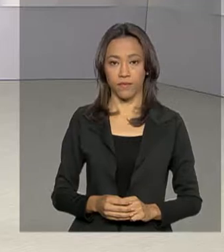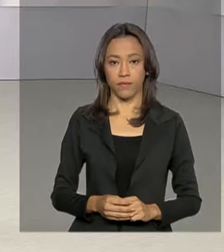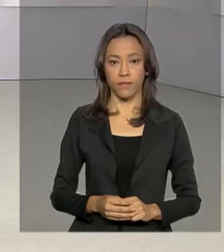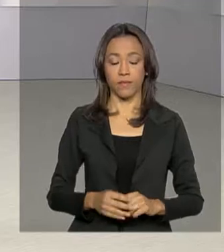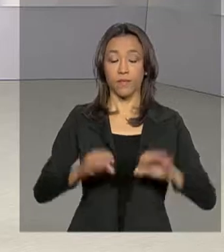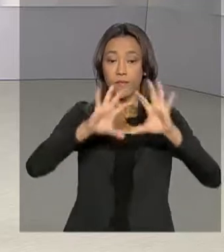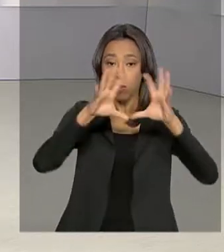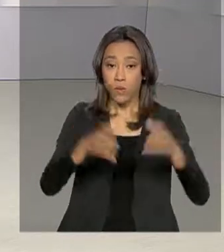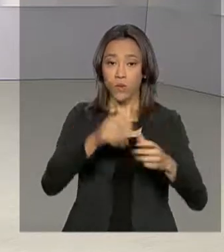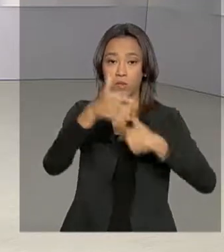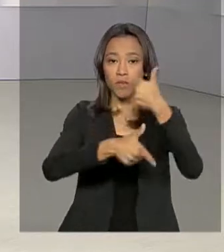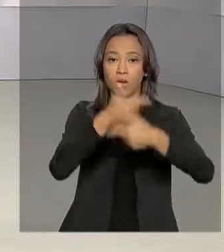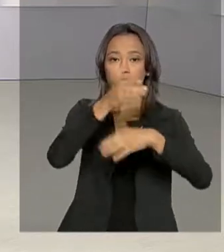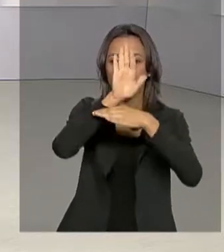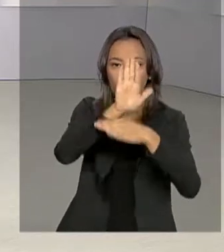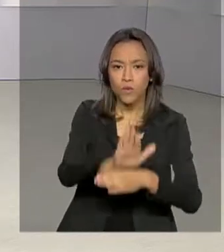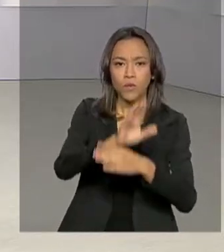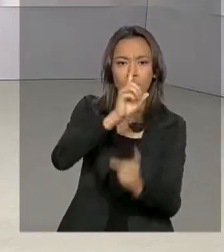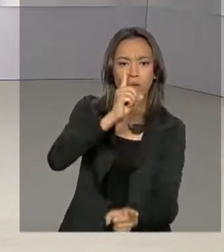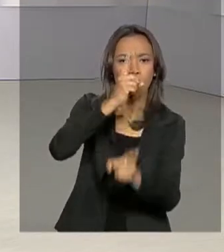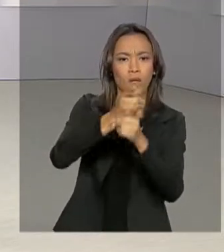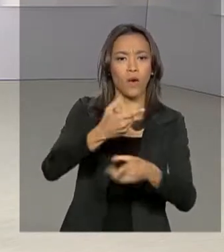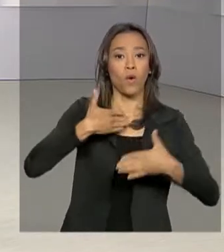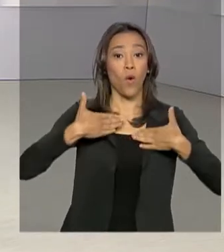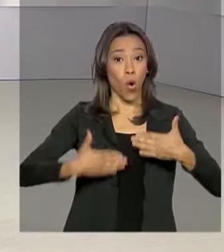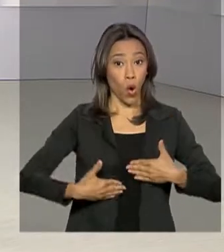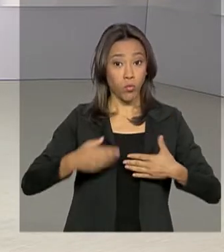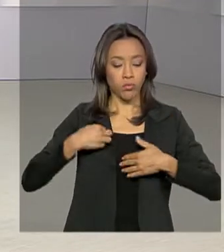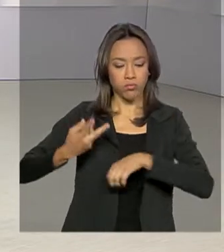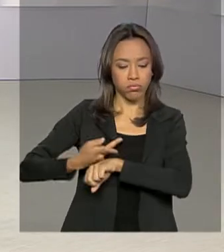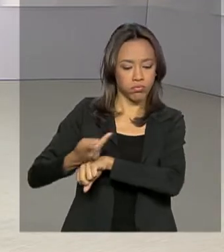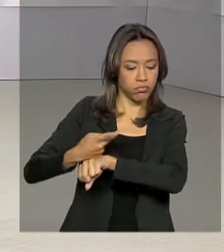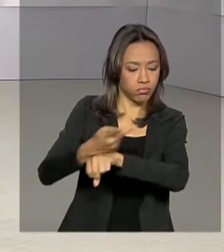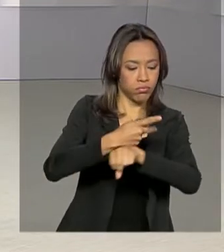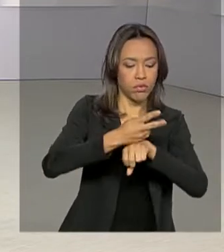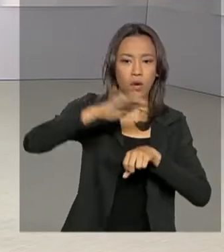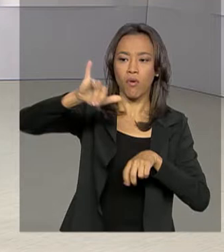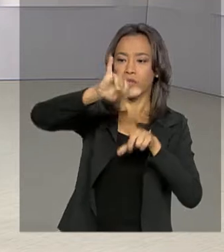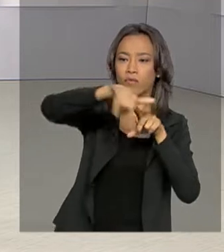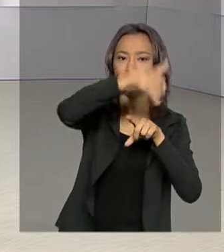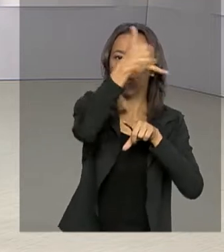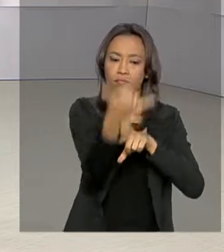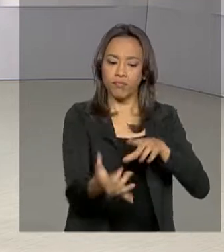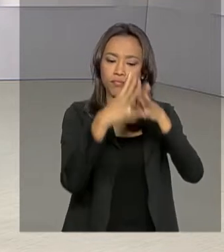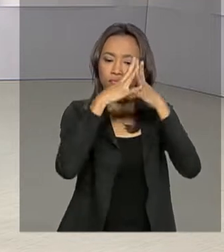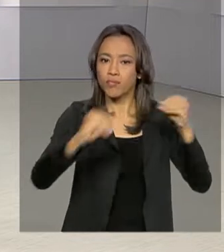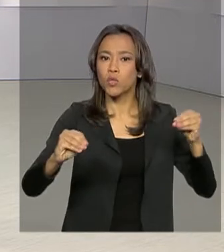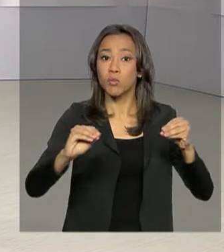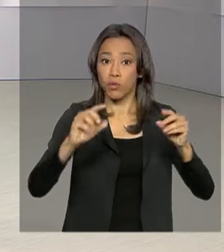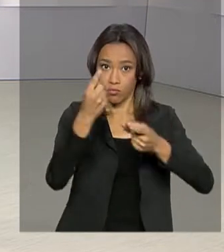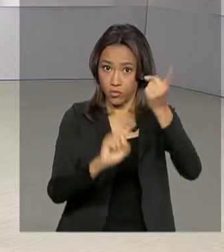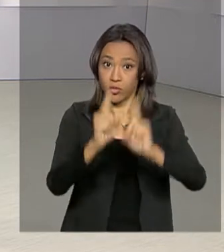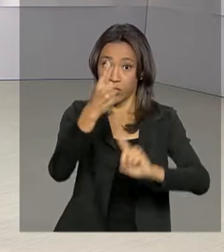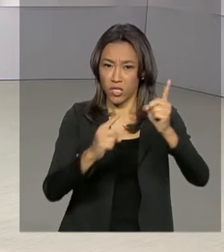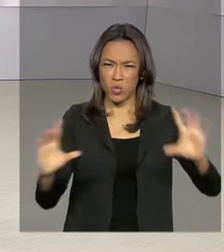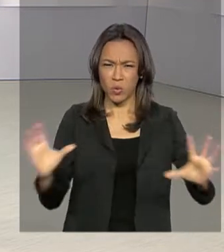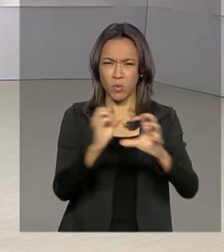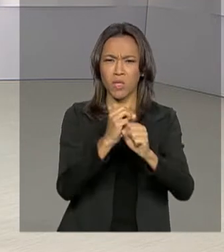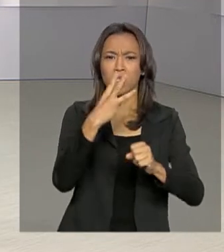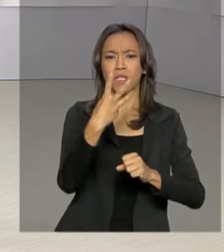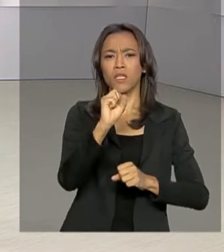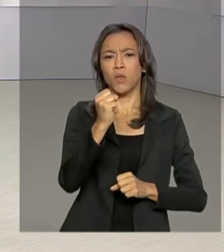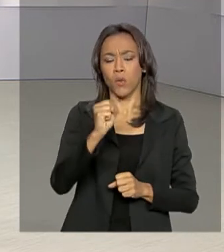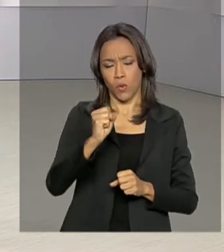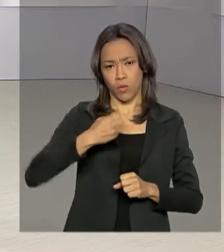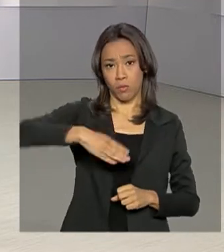Equipes de resgate encontraram corpos durante busca por avião chileno desaparecido. Ao todo, 38 militares